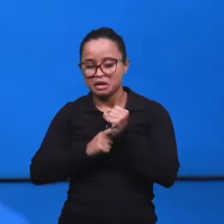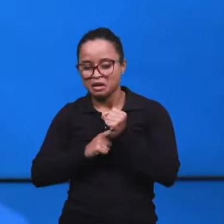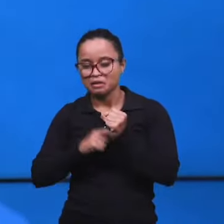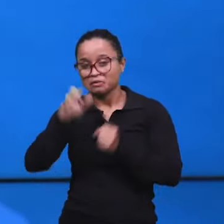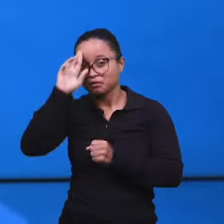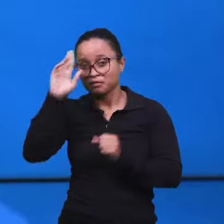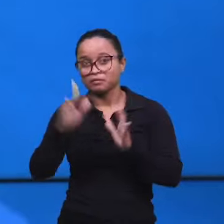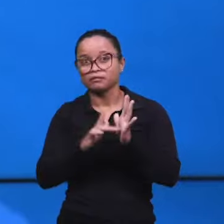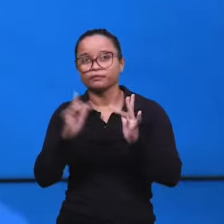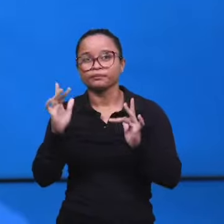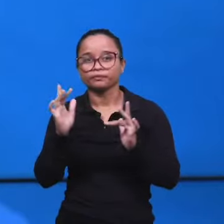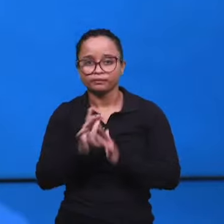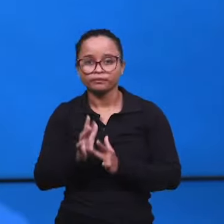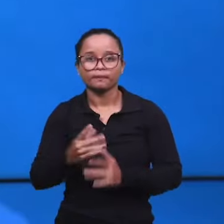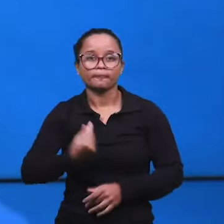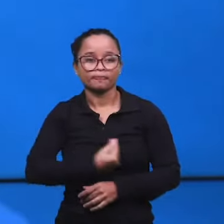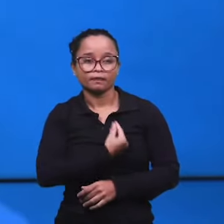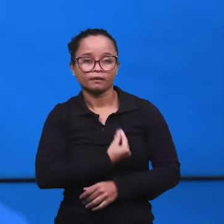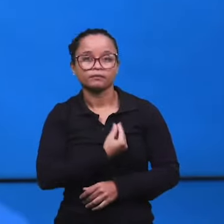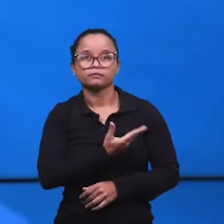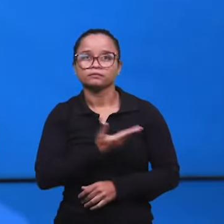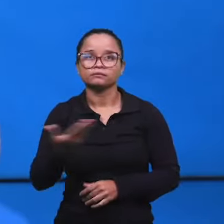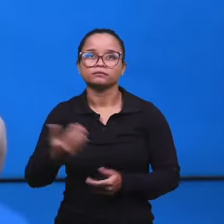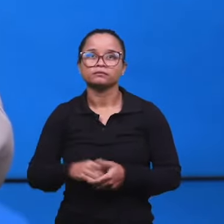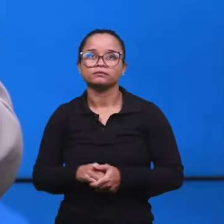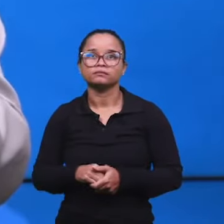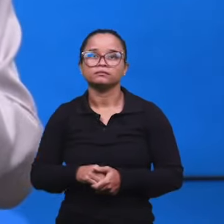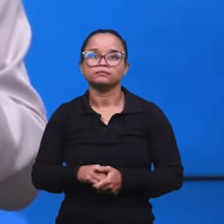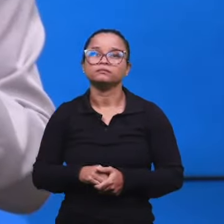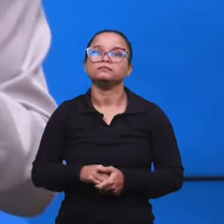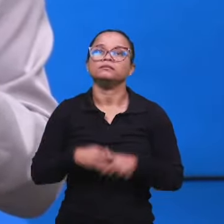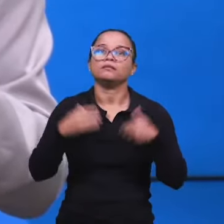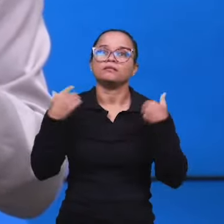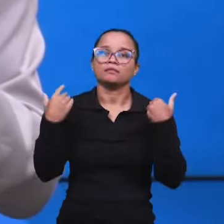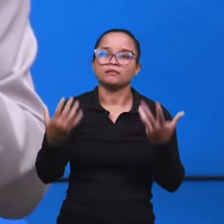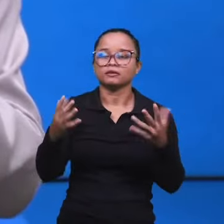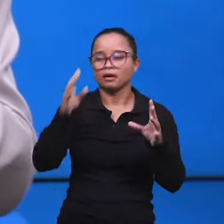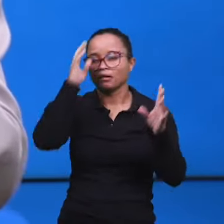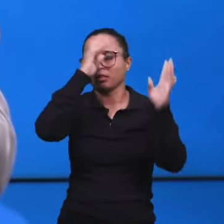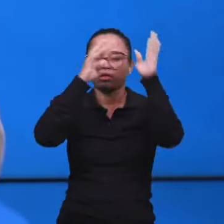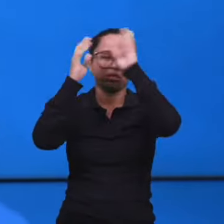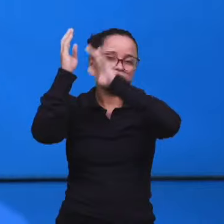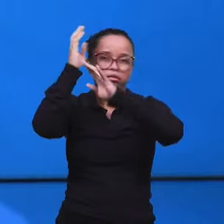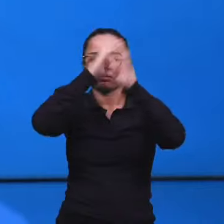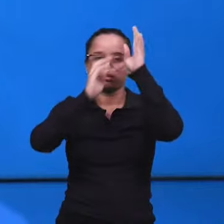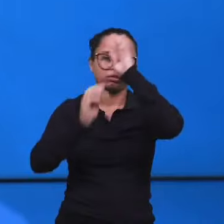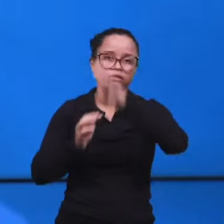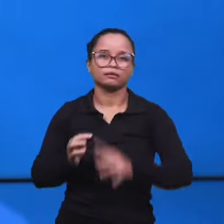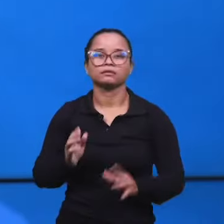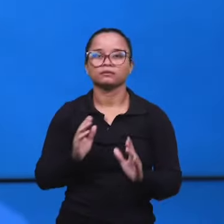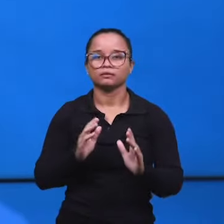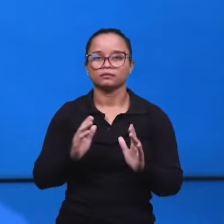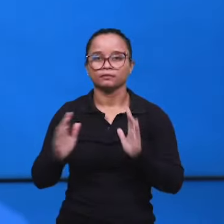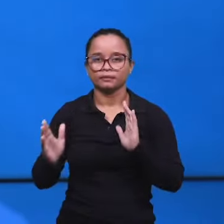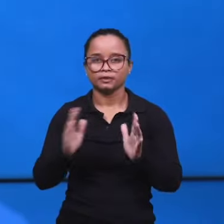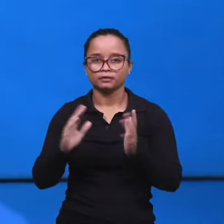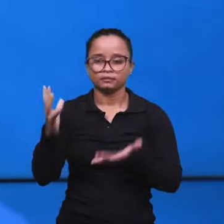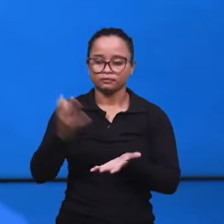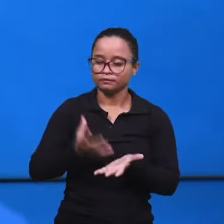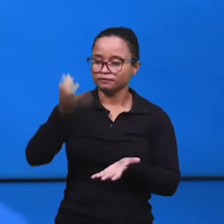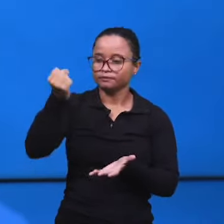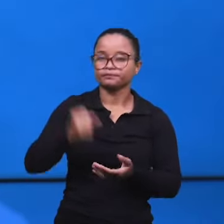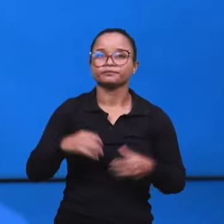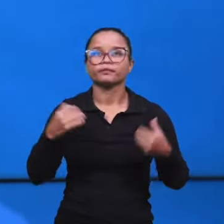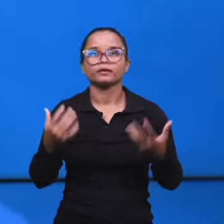mistério do Senhor Jesus para a vida deles. E eles estão, então, desapercebidos do momento do